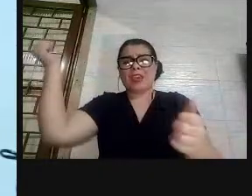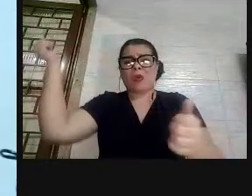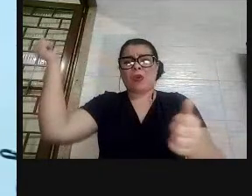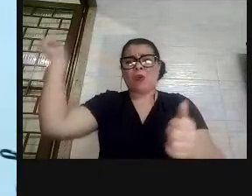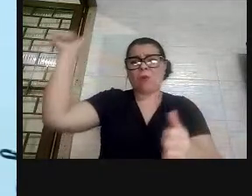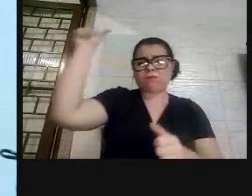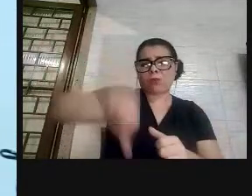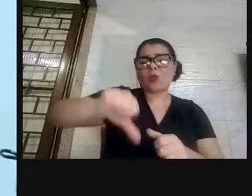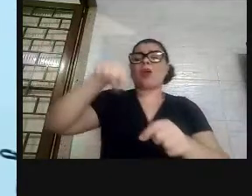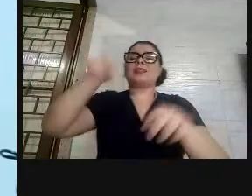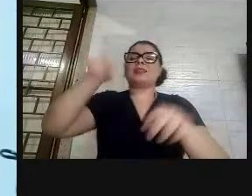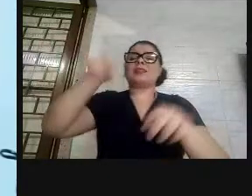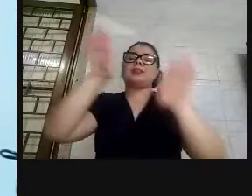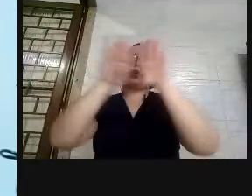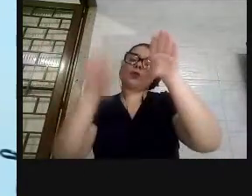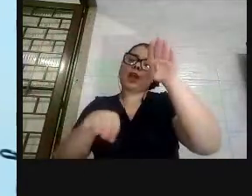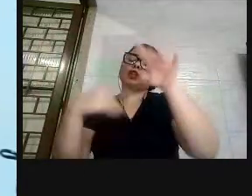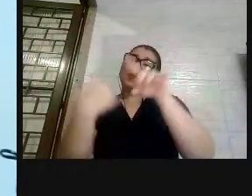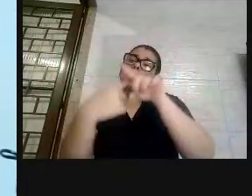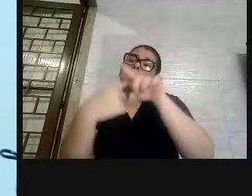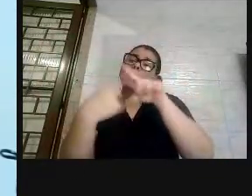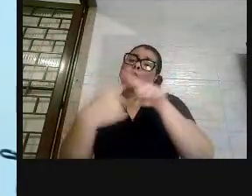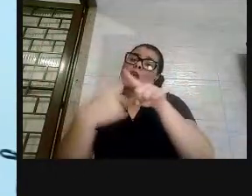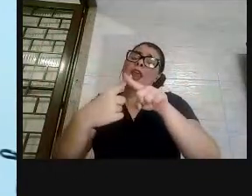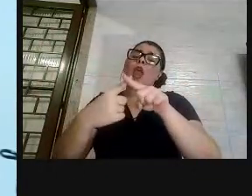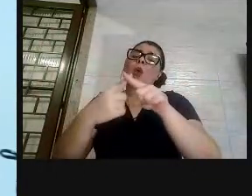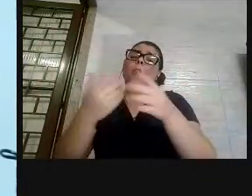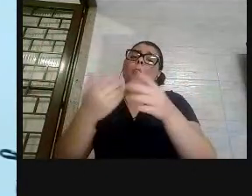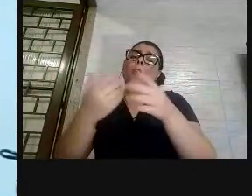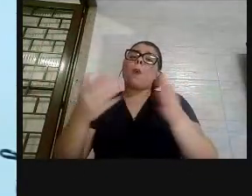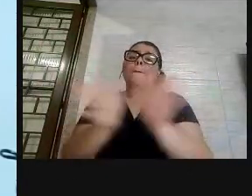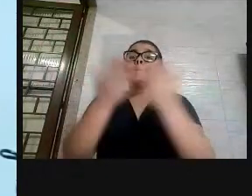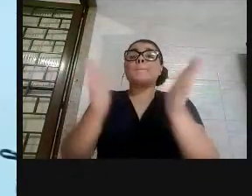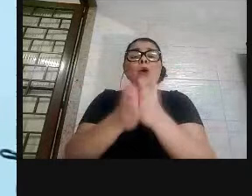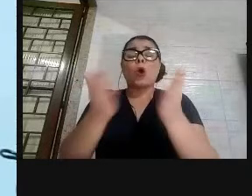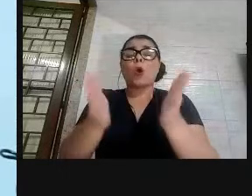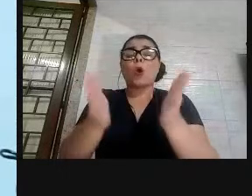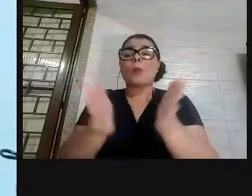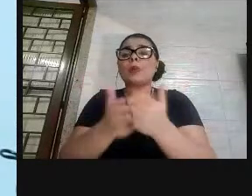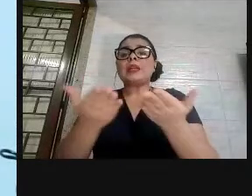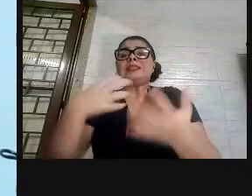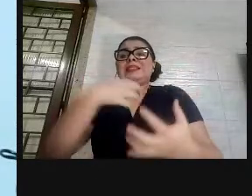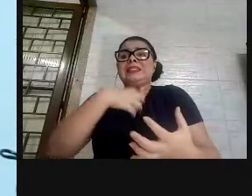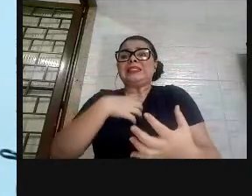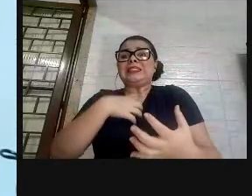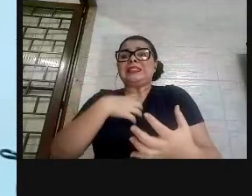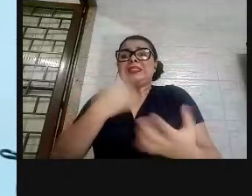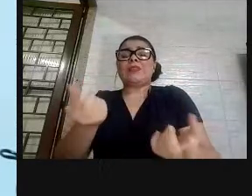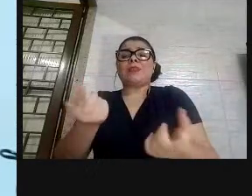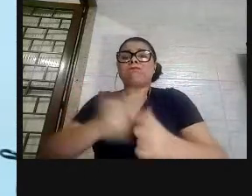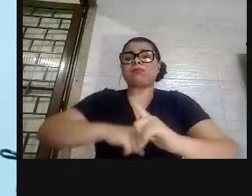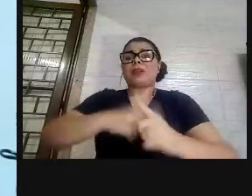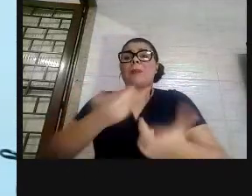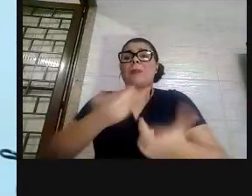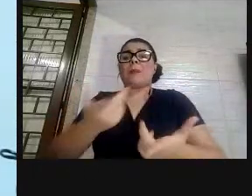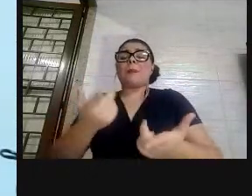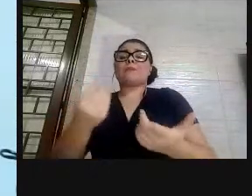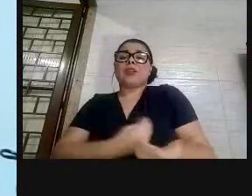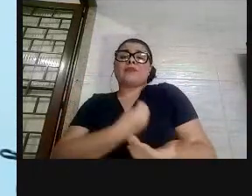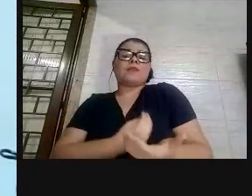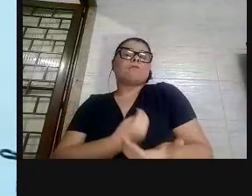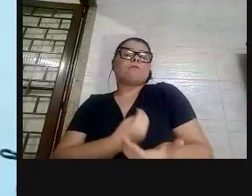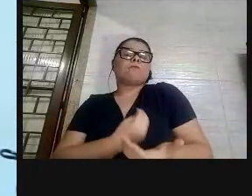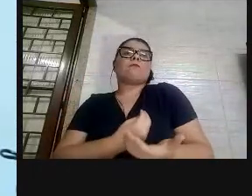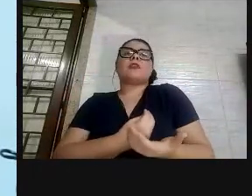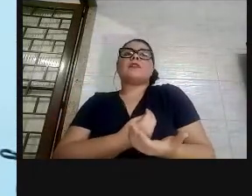mais afetados pela pandemia, pelo vírus, porque vivem em condições sem